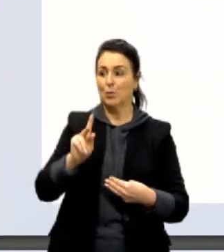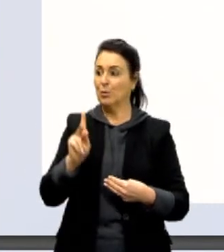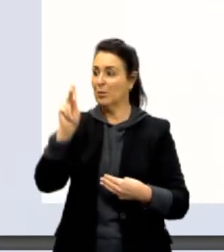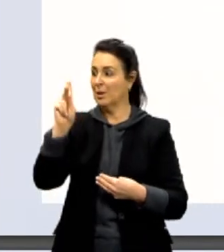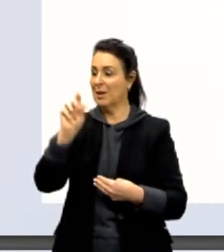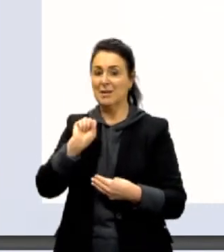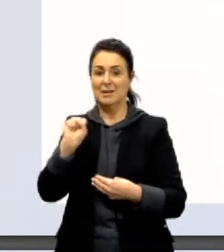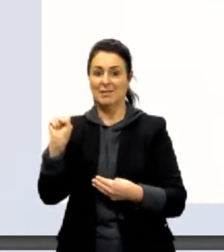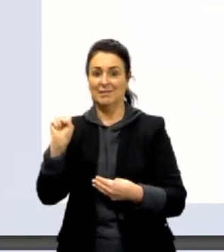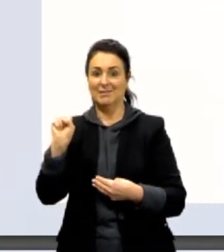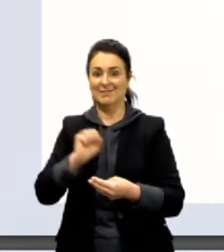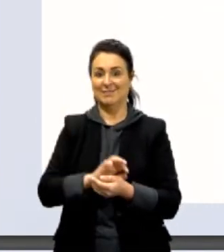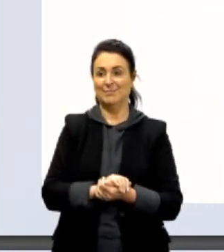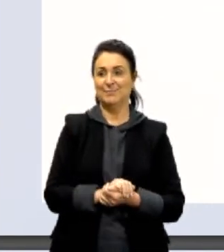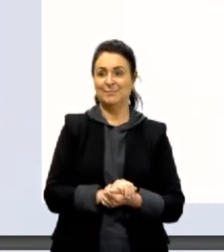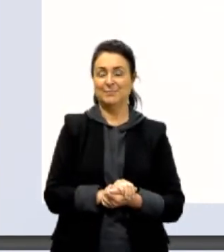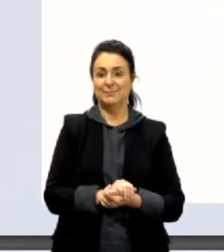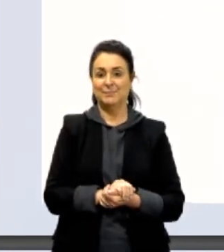Ok?